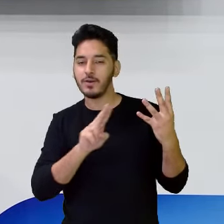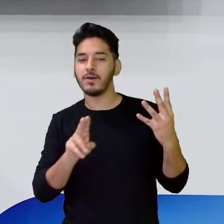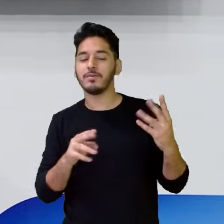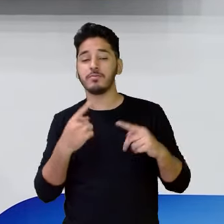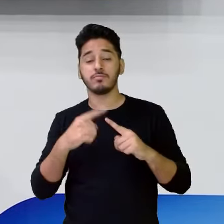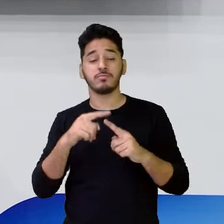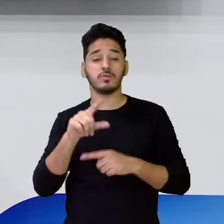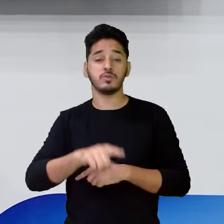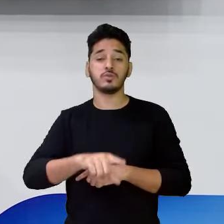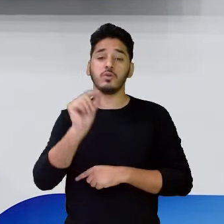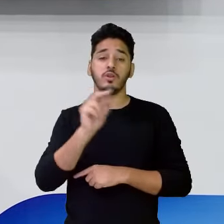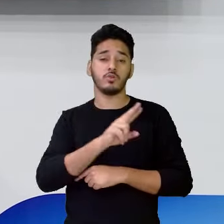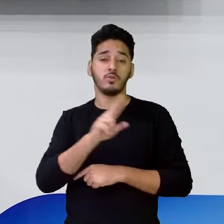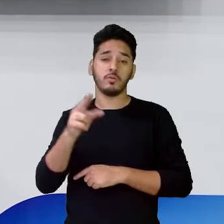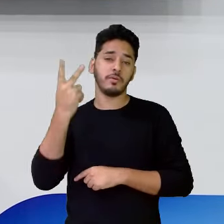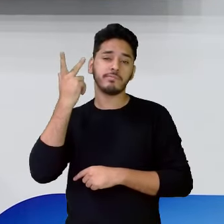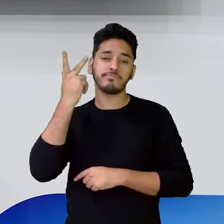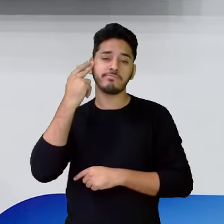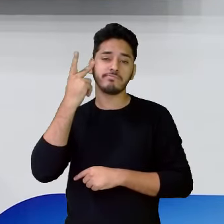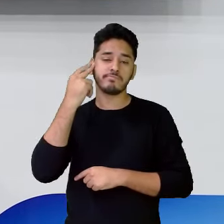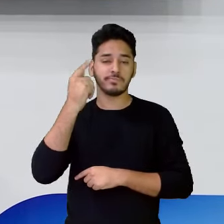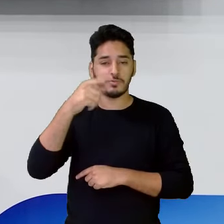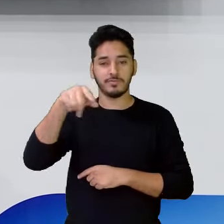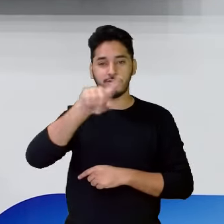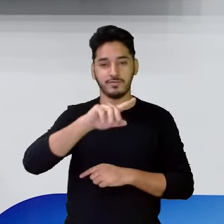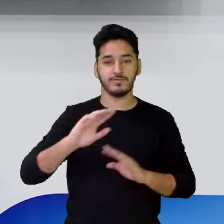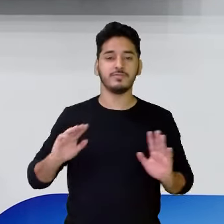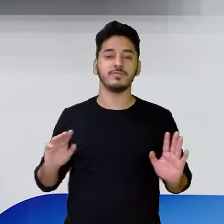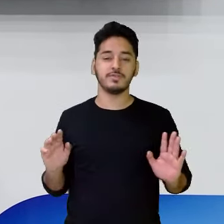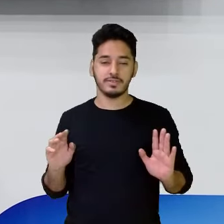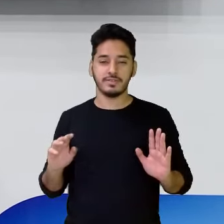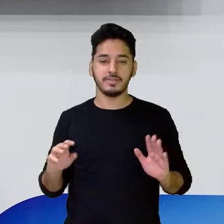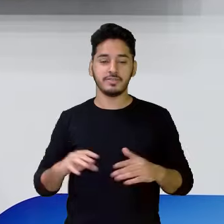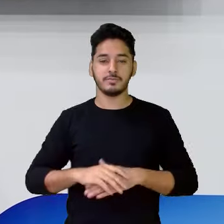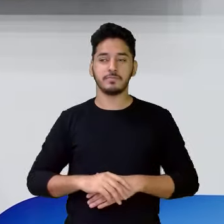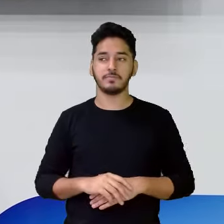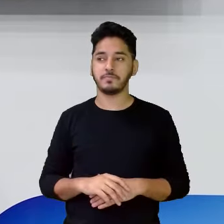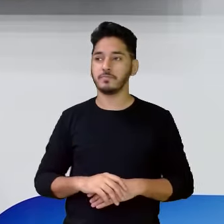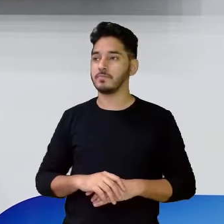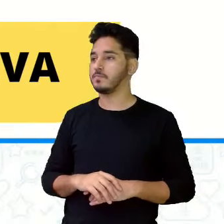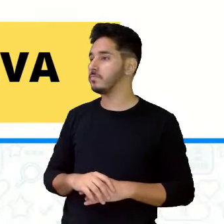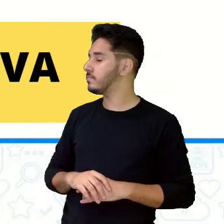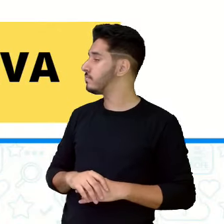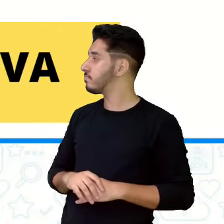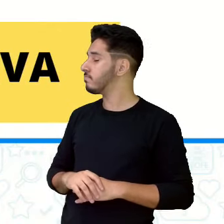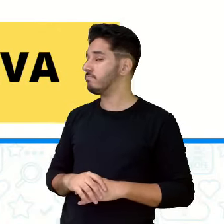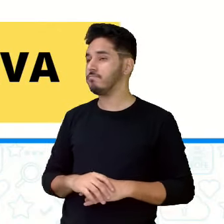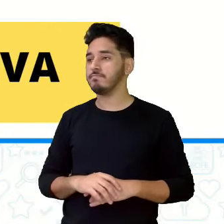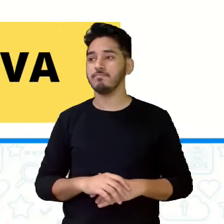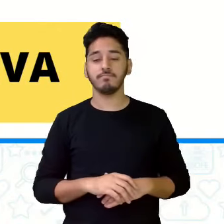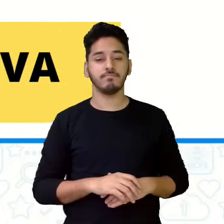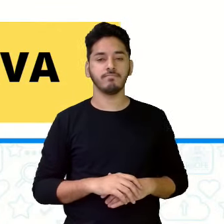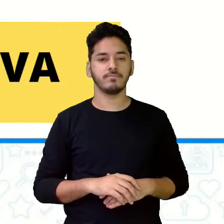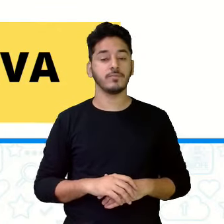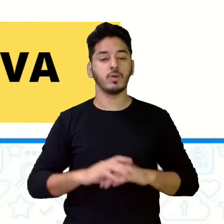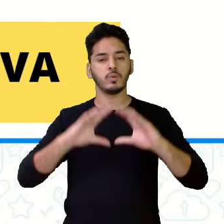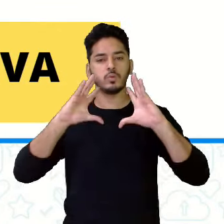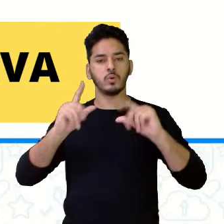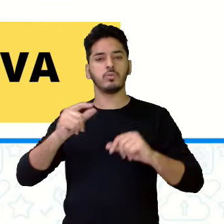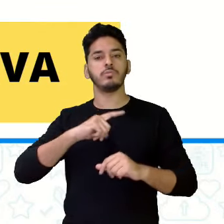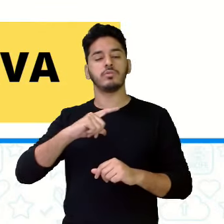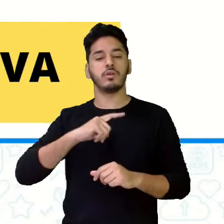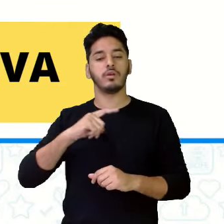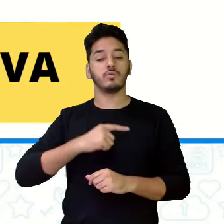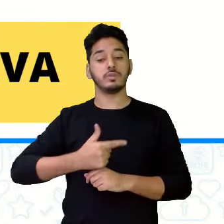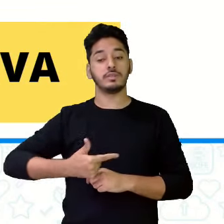escolhi os nomes que são mais comuns aqui para vocês, que são as nossas professoras. Aí, ó, todo mundo tem um